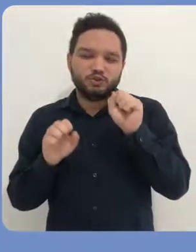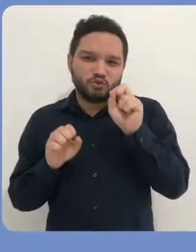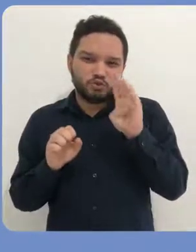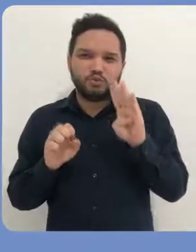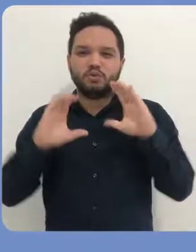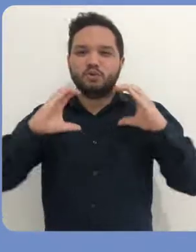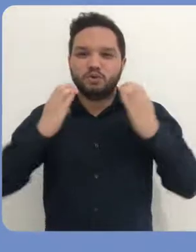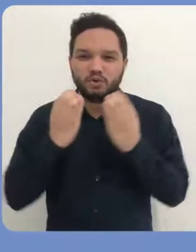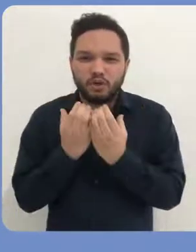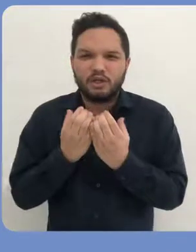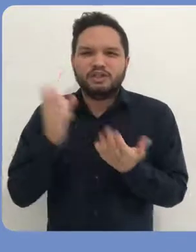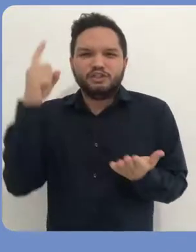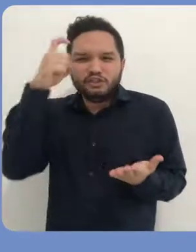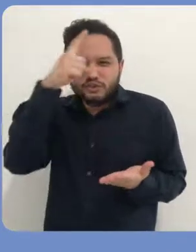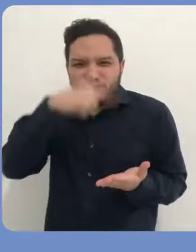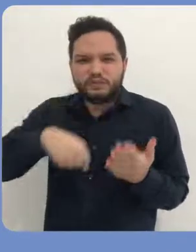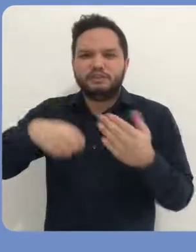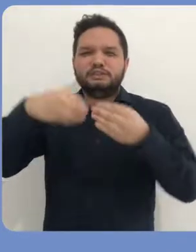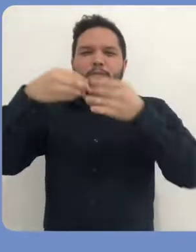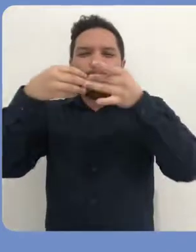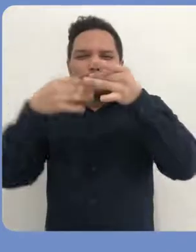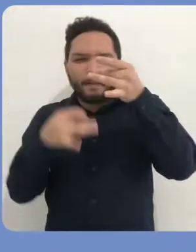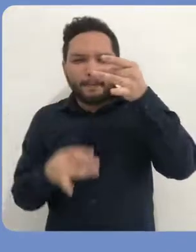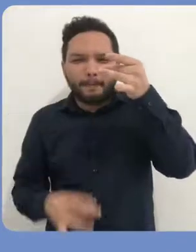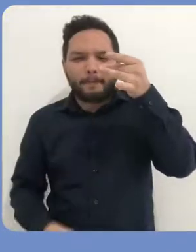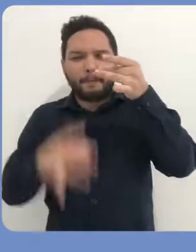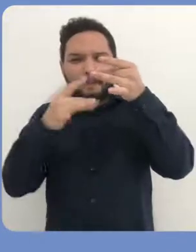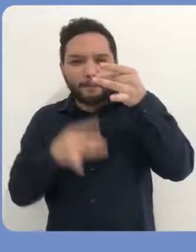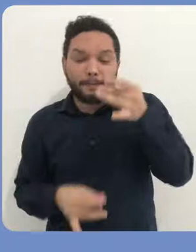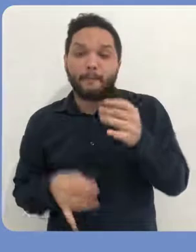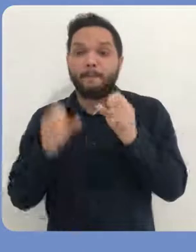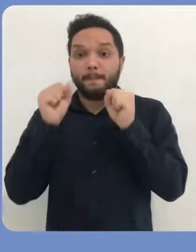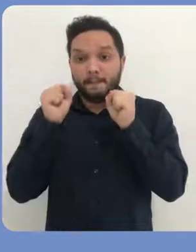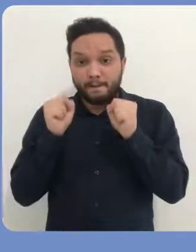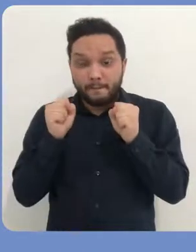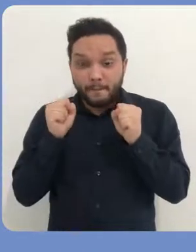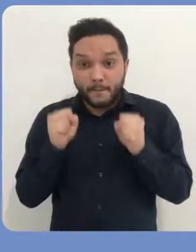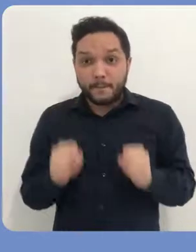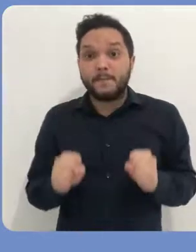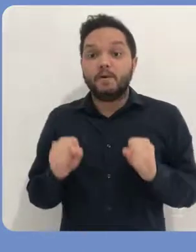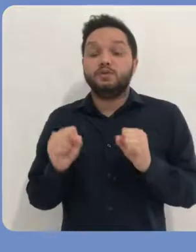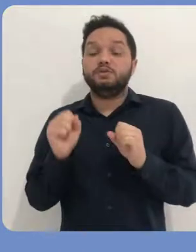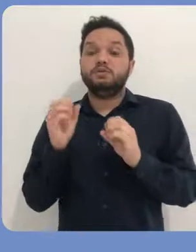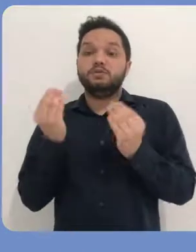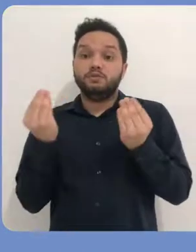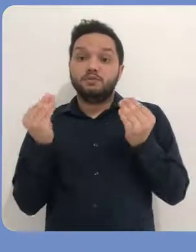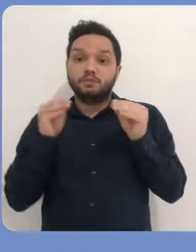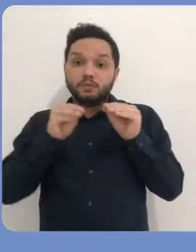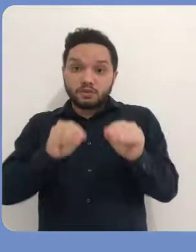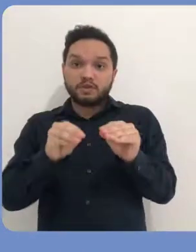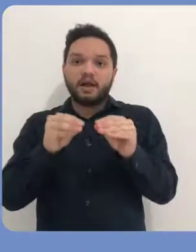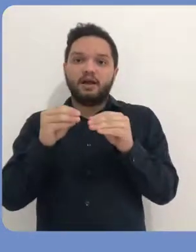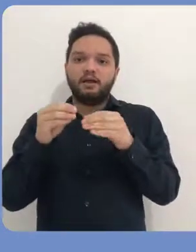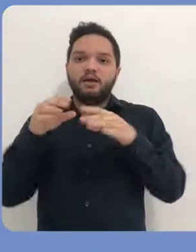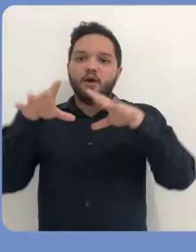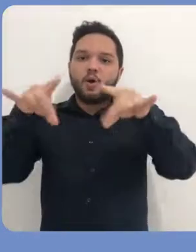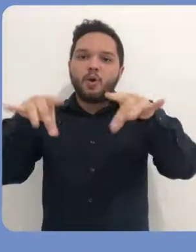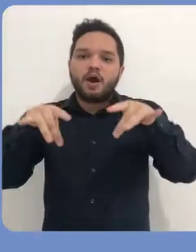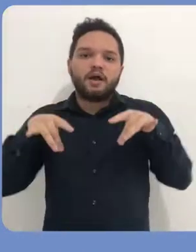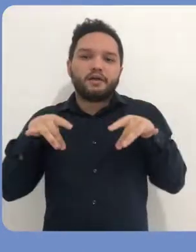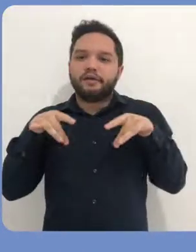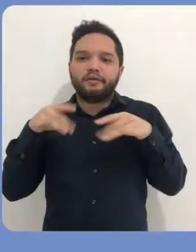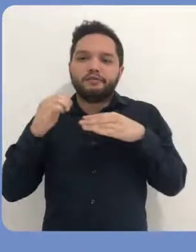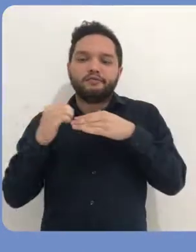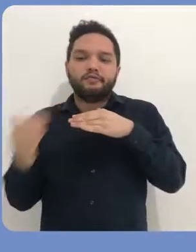subcomunidade e coleções bastante complexas, você pode fazer a organização desta sua solicitação num arquivo à